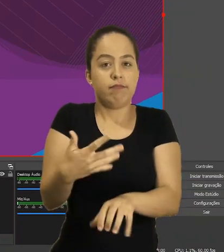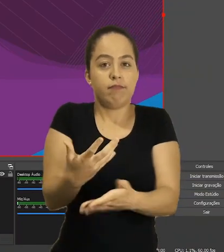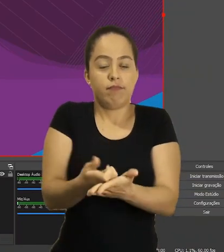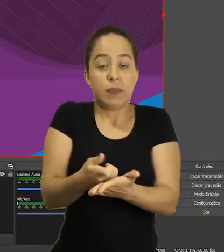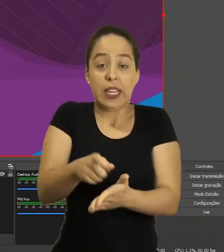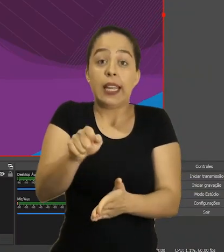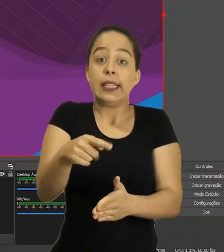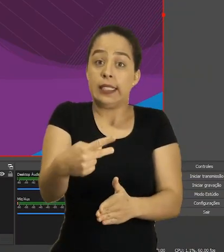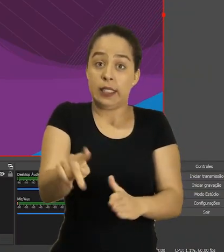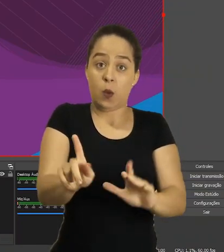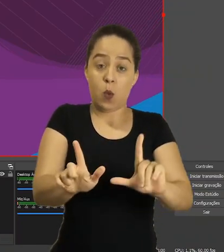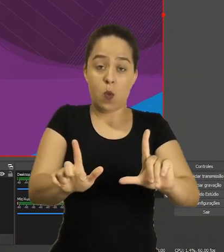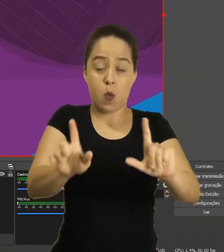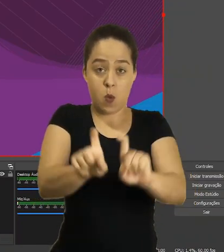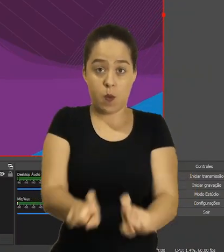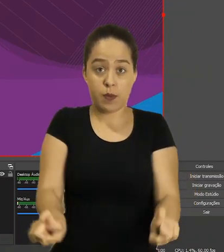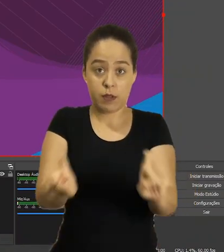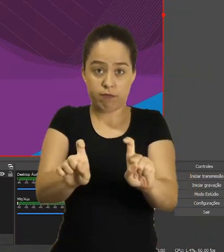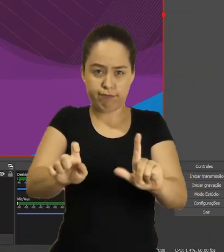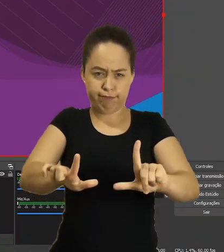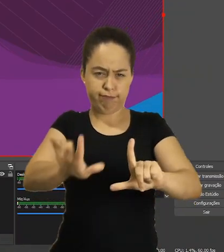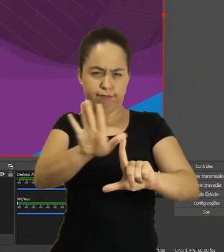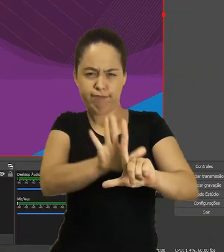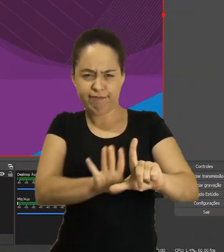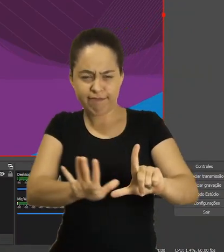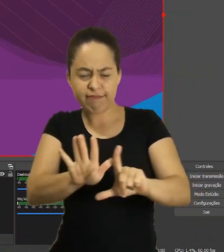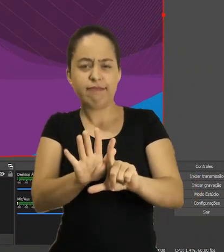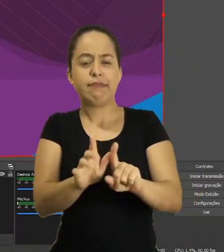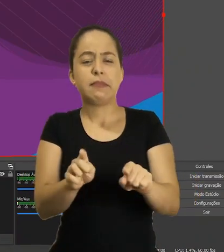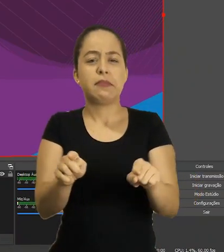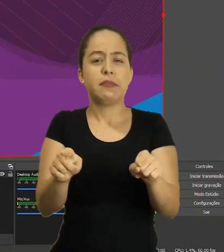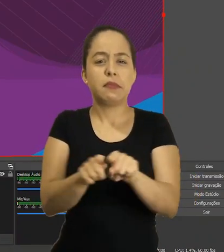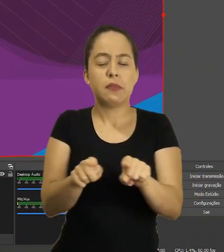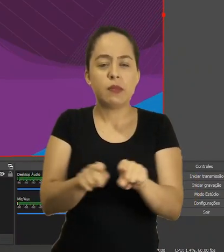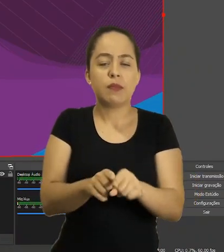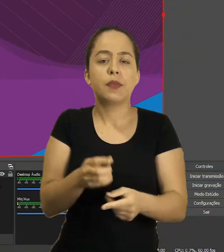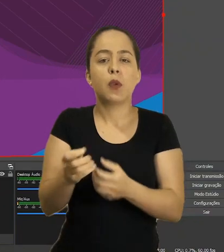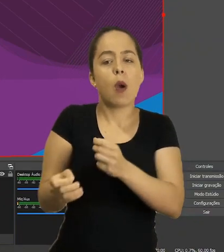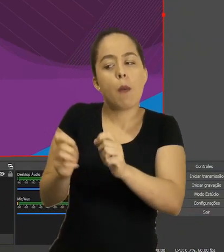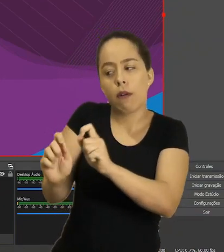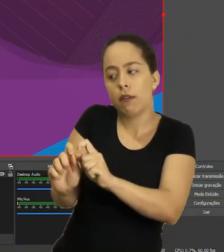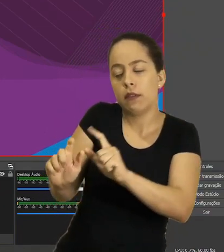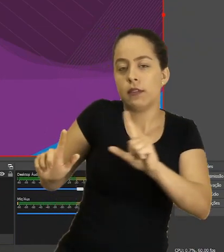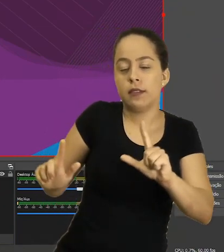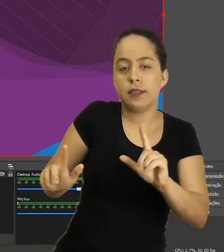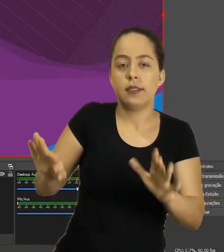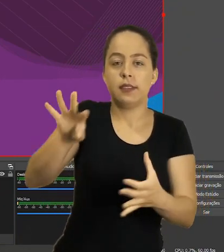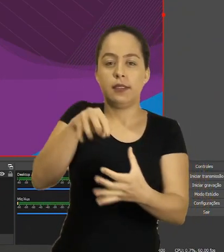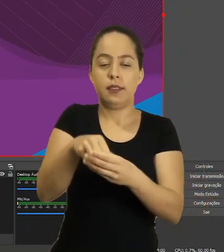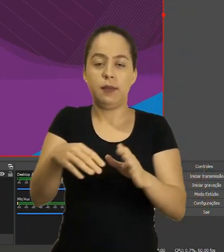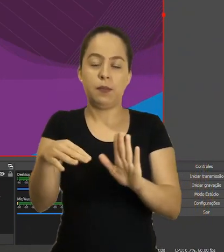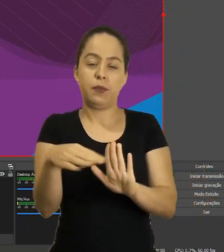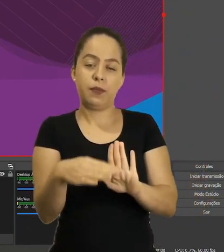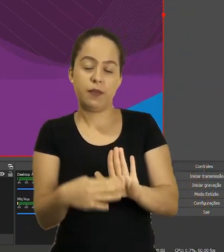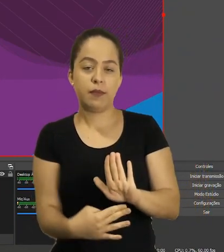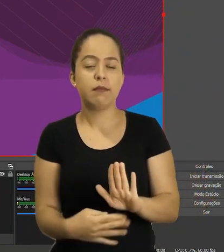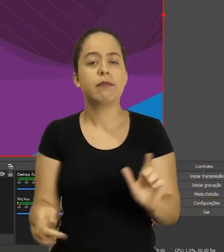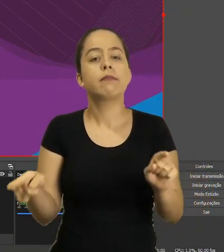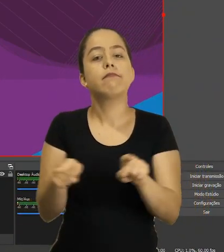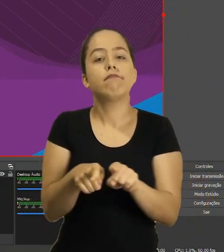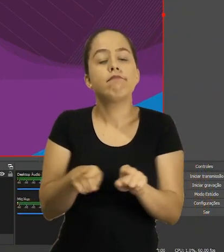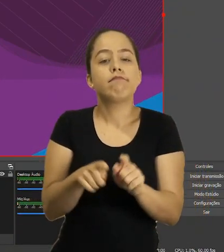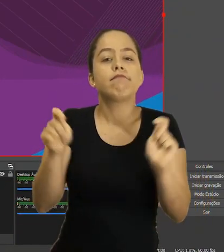Você pode gravar tela do seu computador, janela de algum programa,